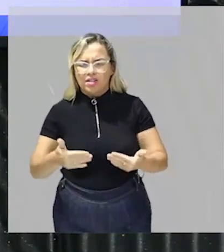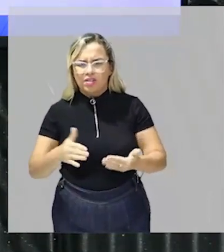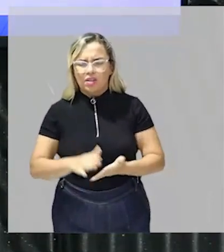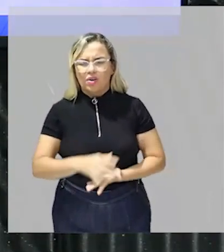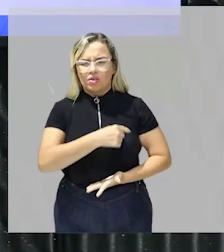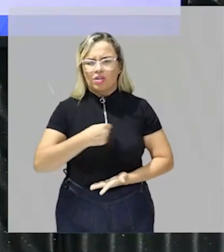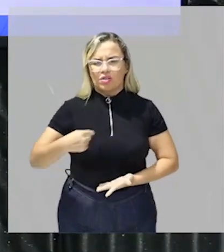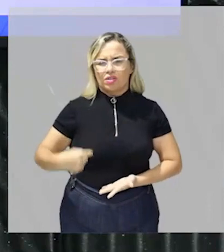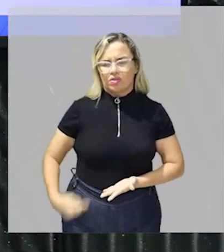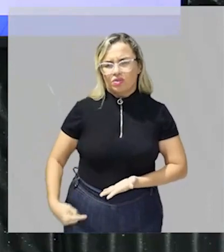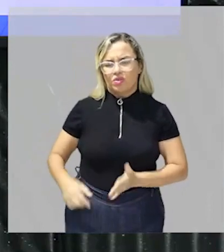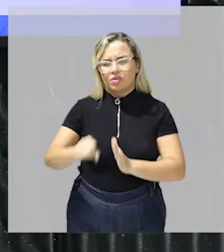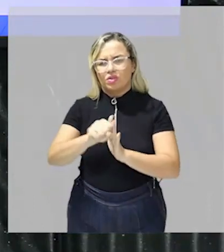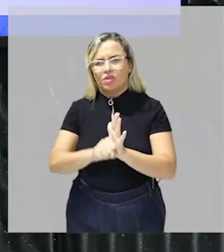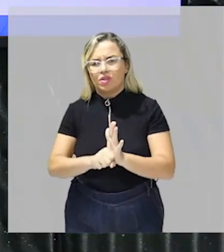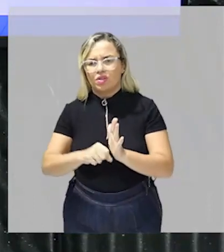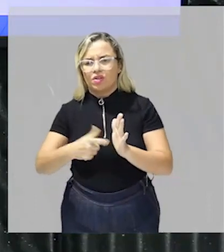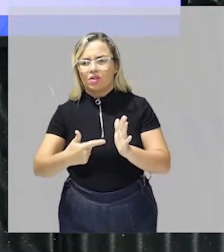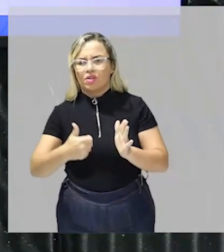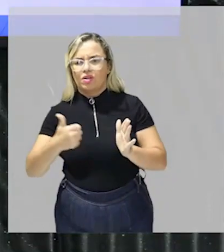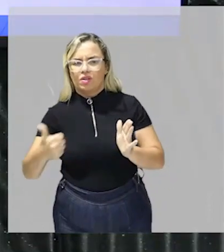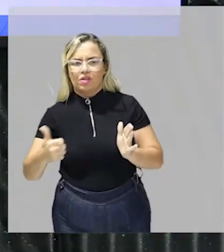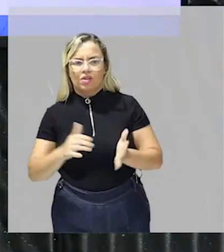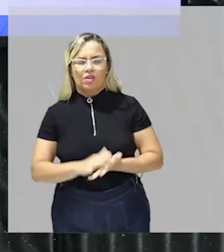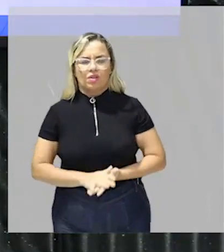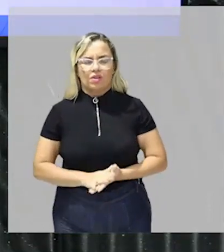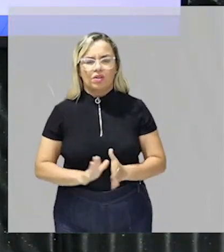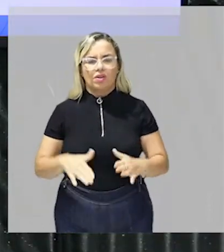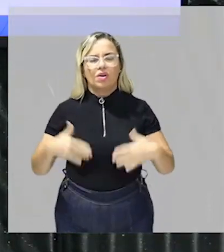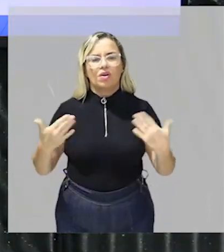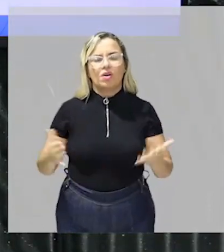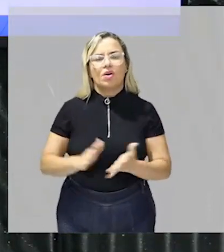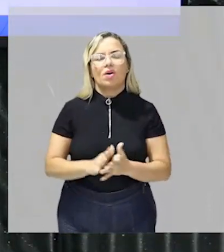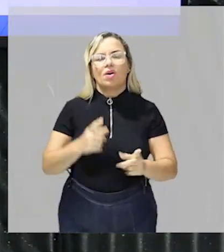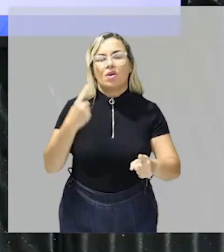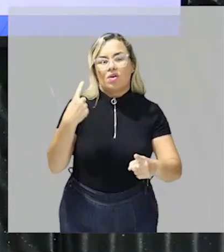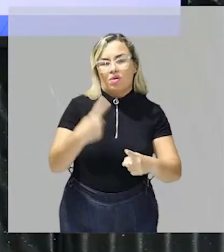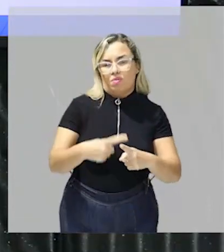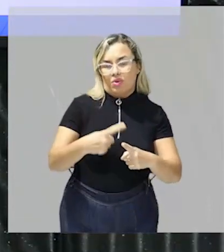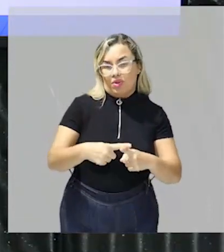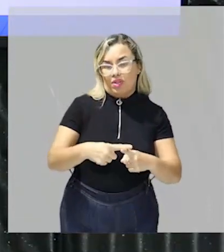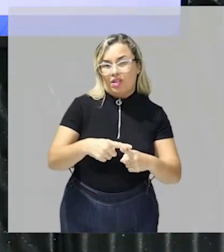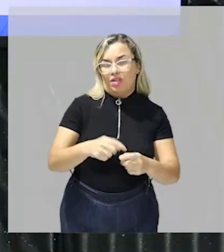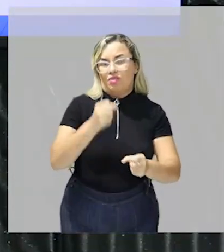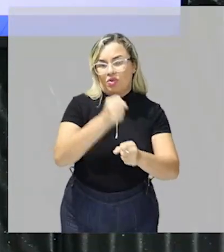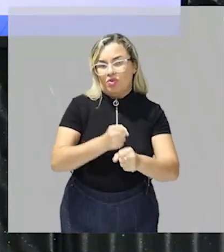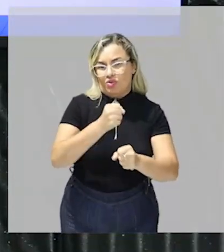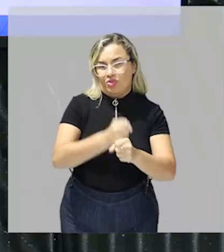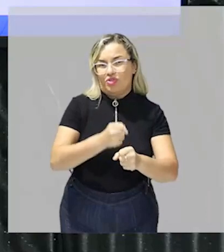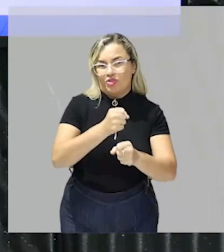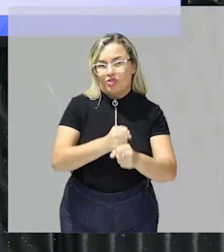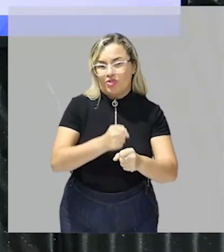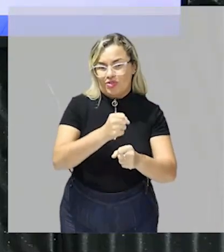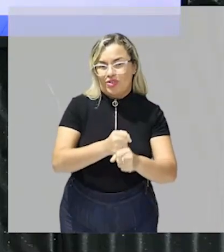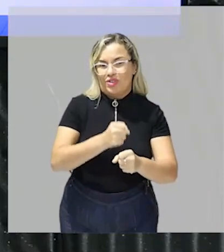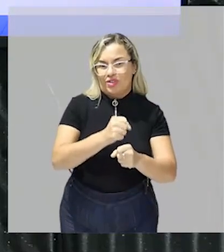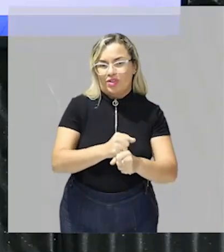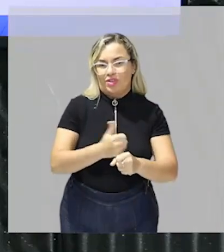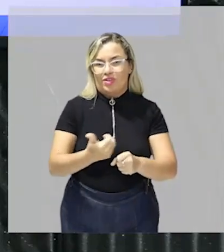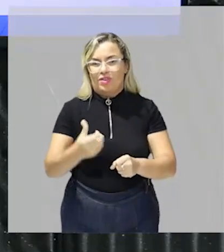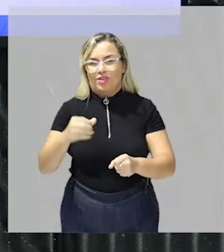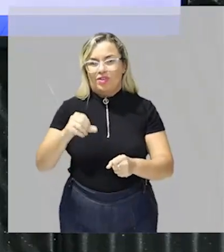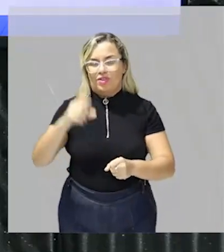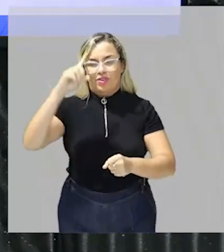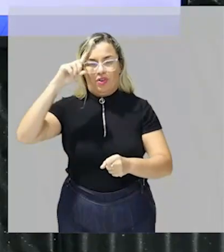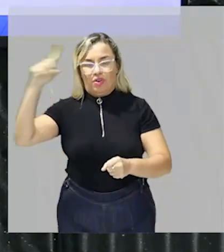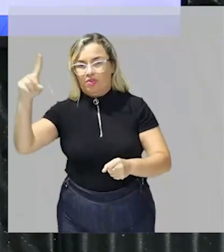apenas por se ter sido só chama atenção porque foi construído em 19 dias olha só 19 dias para